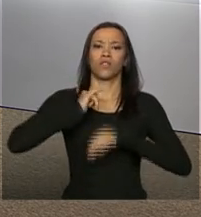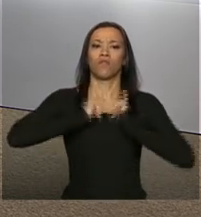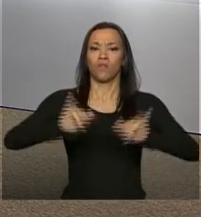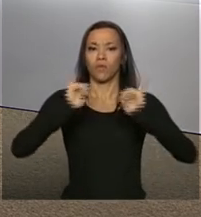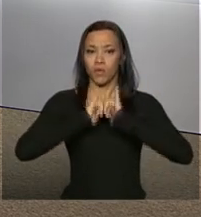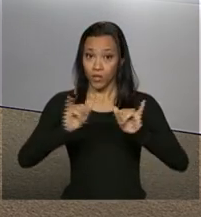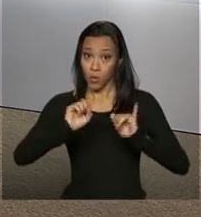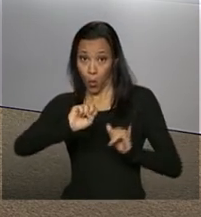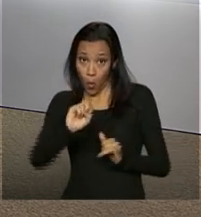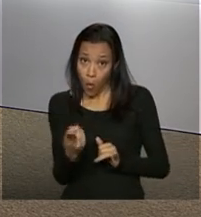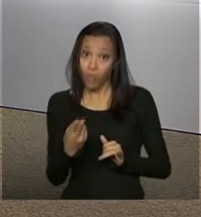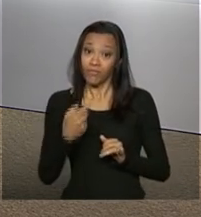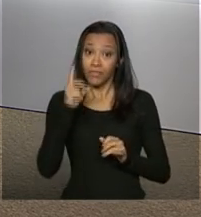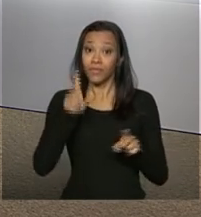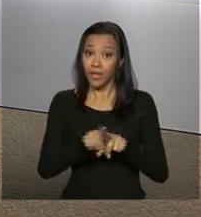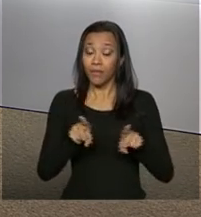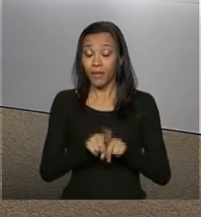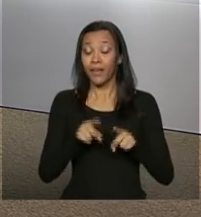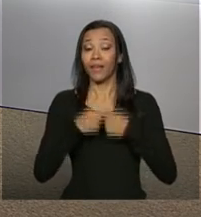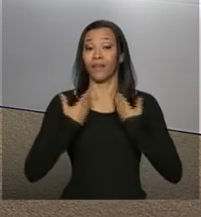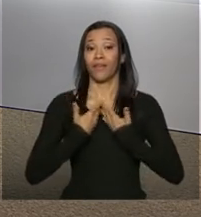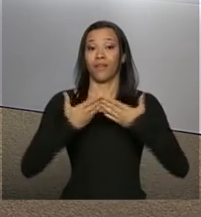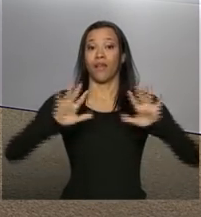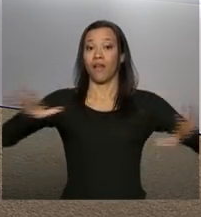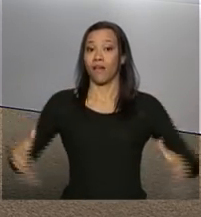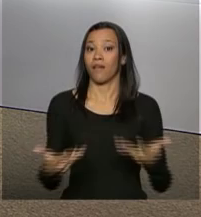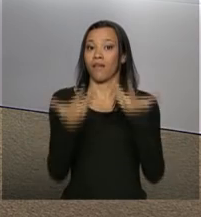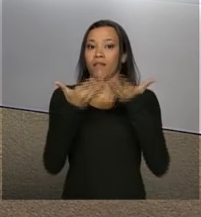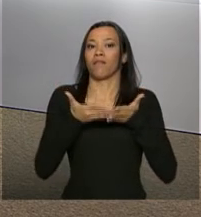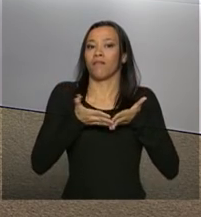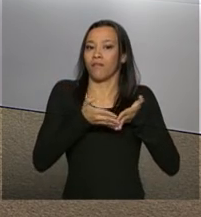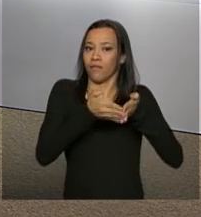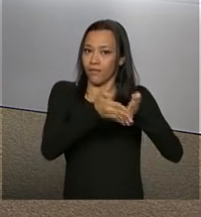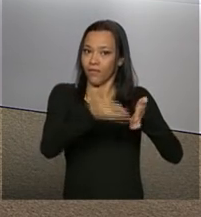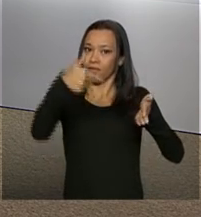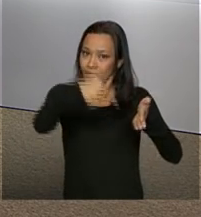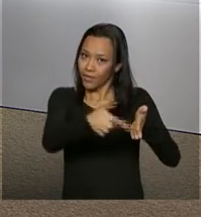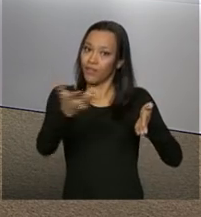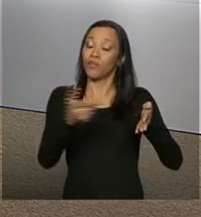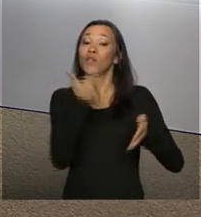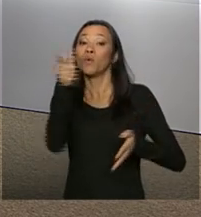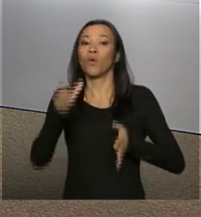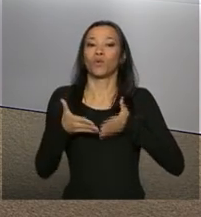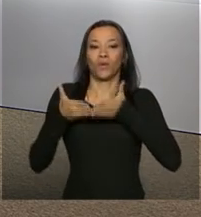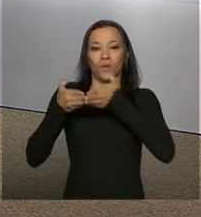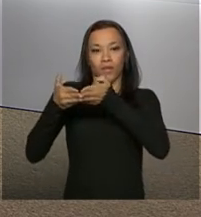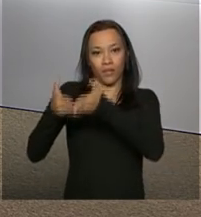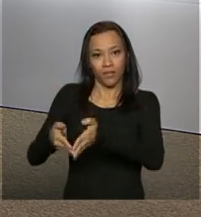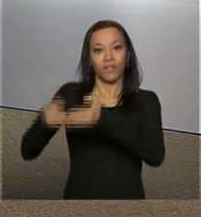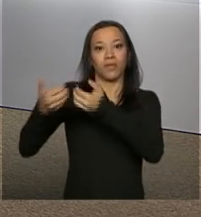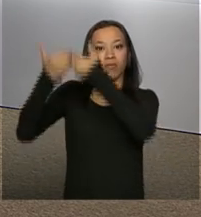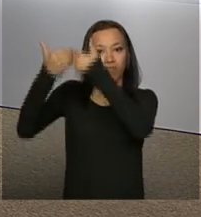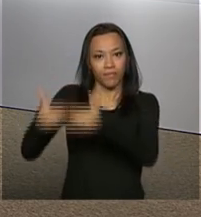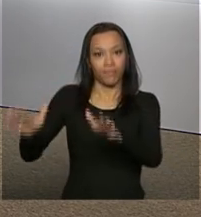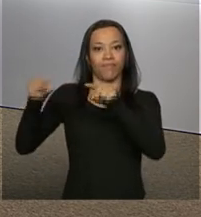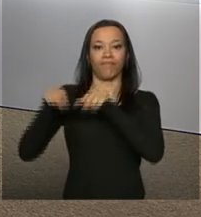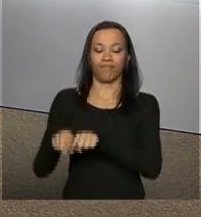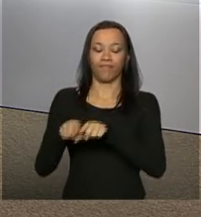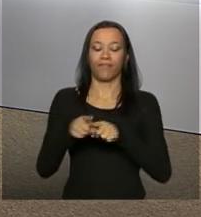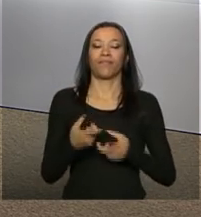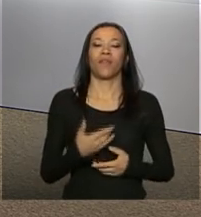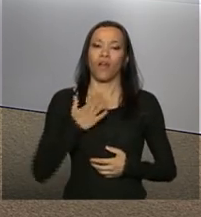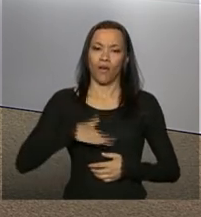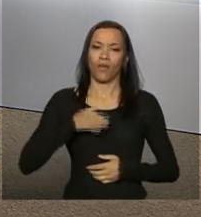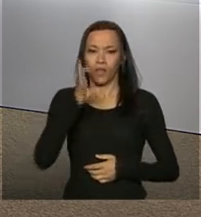informações ou com a transmissão ao vivo da viagem inaugural do navio André Rebouças e do batismo do petroleiro Marcílio Dias, em Pernambuco.